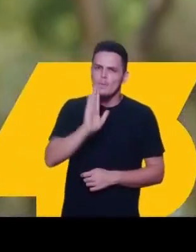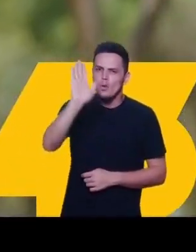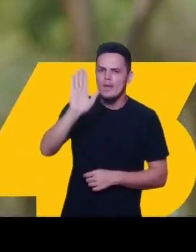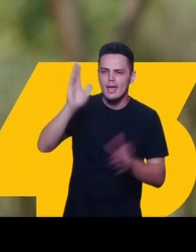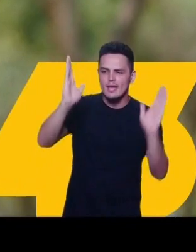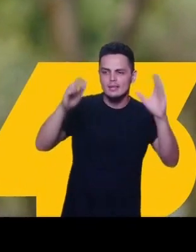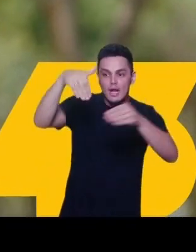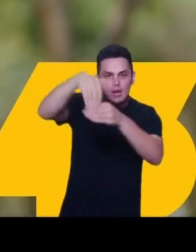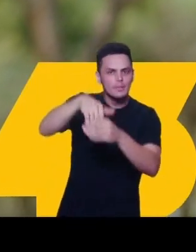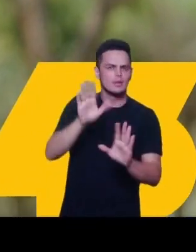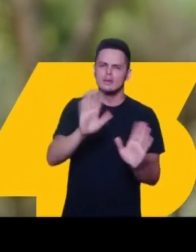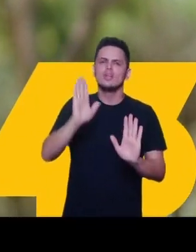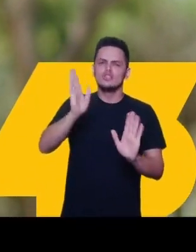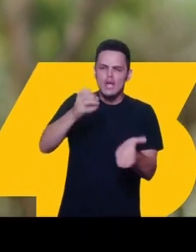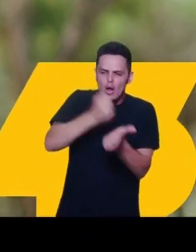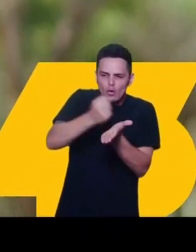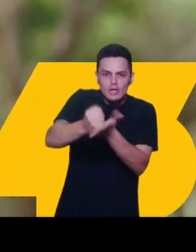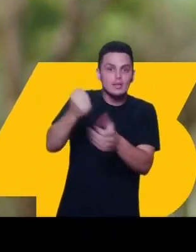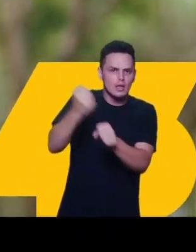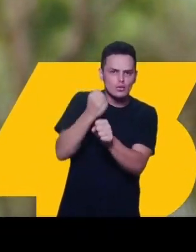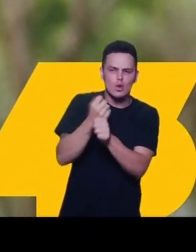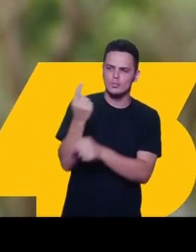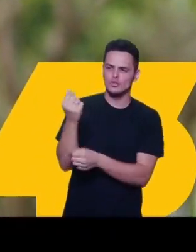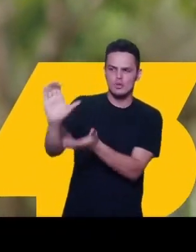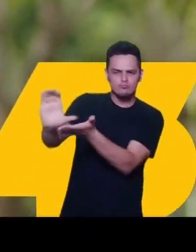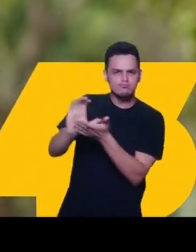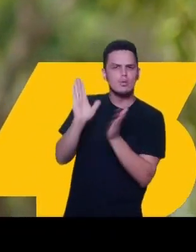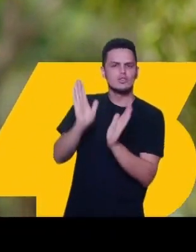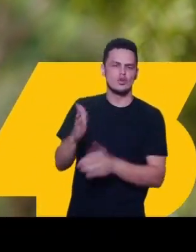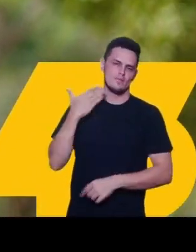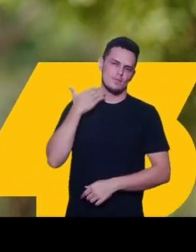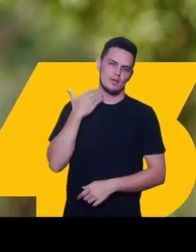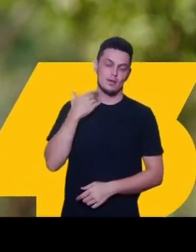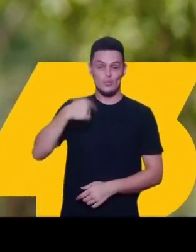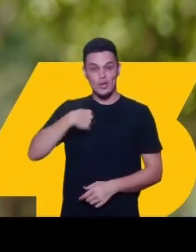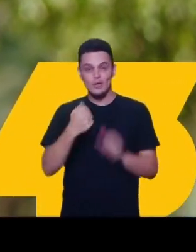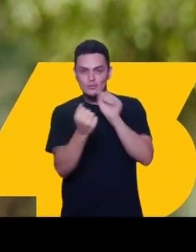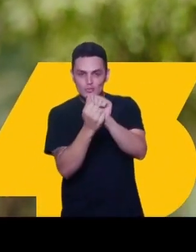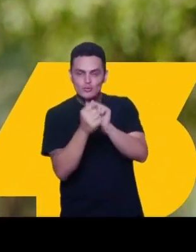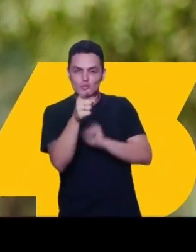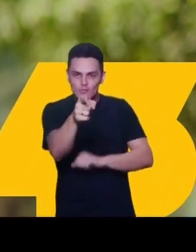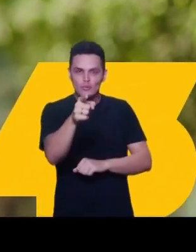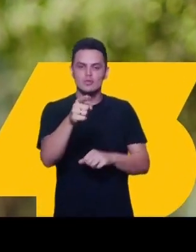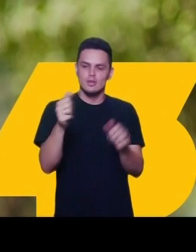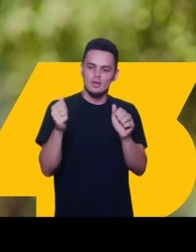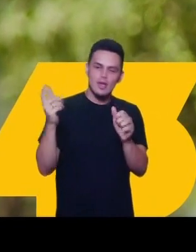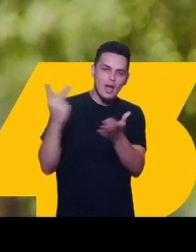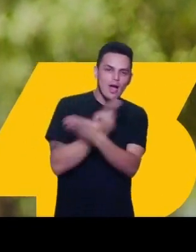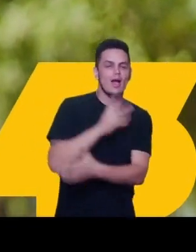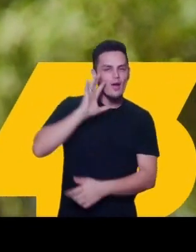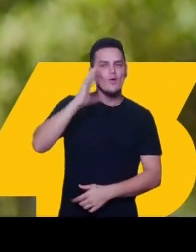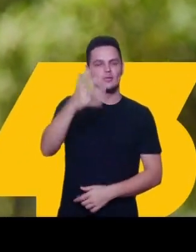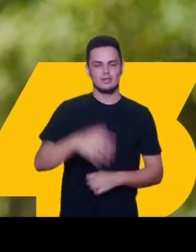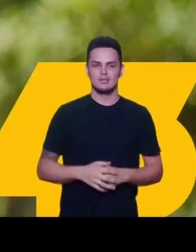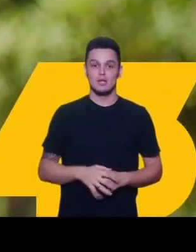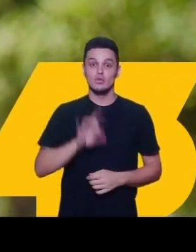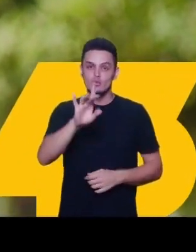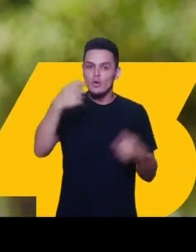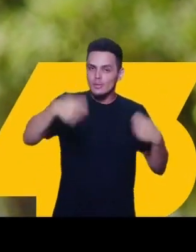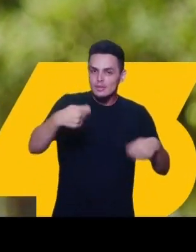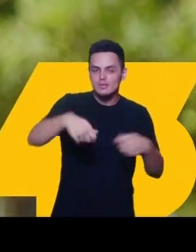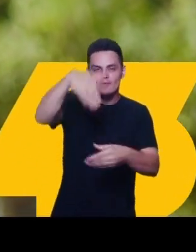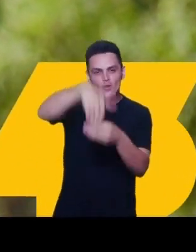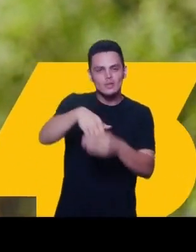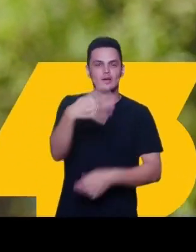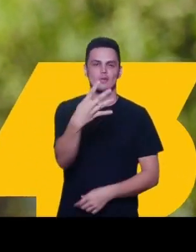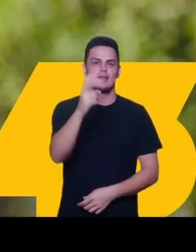promessa de campanha. É tudo obra contratada, com recurso garantido em conta. Eu e você, juntos, vamos fazer acontecer. Basta